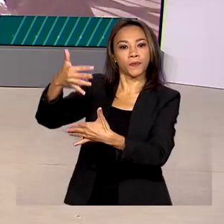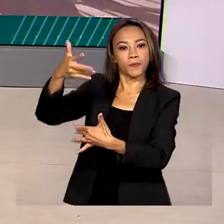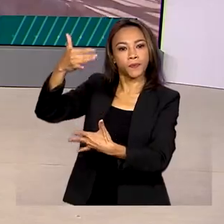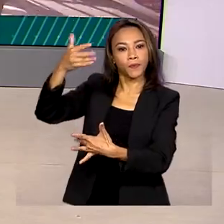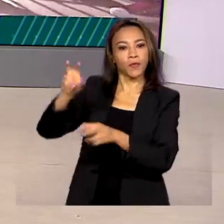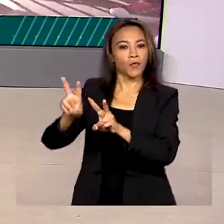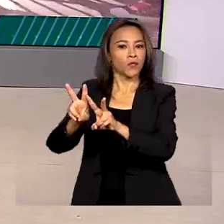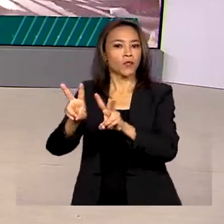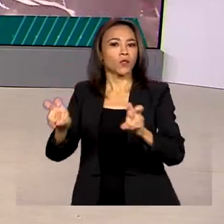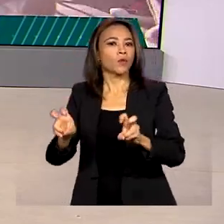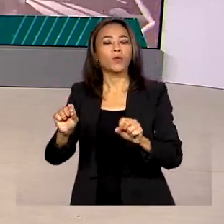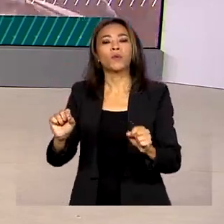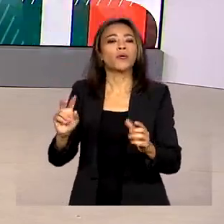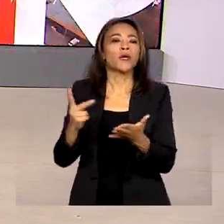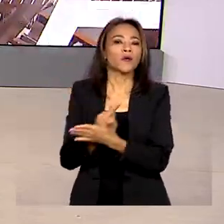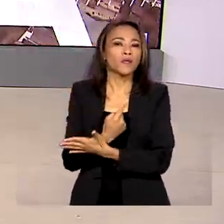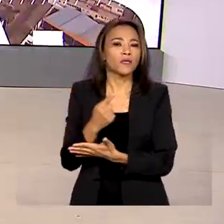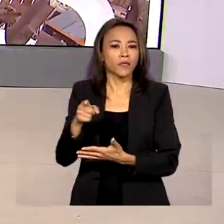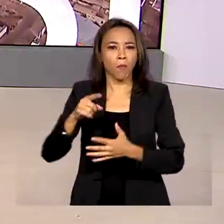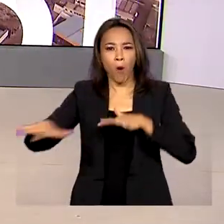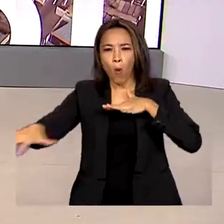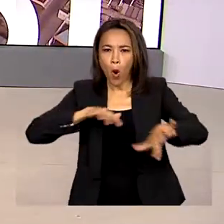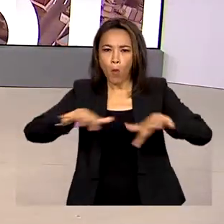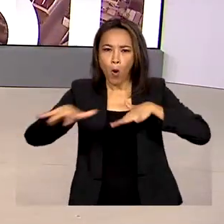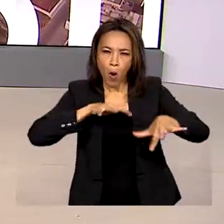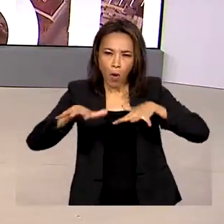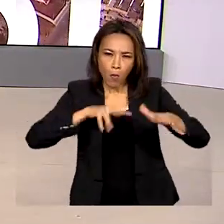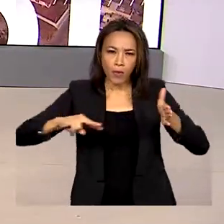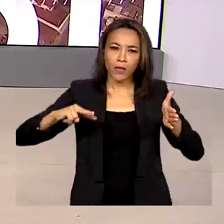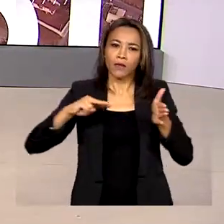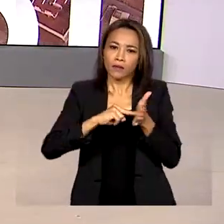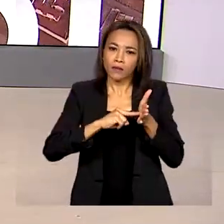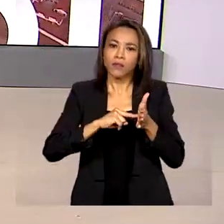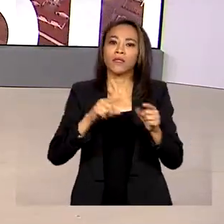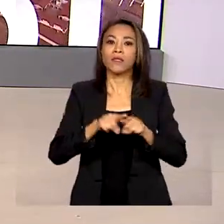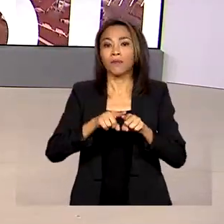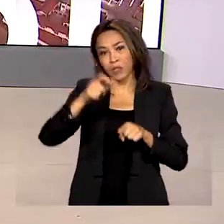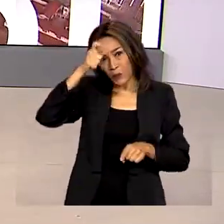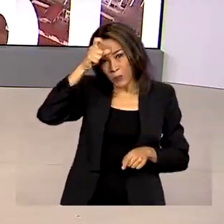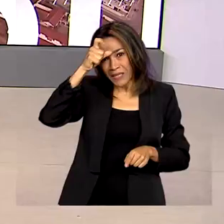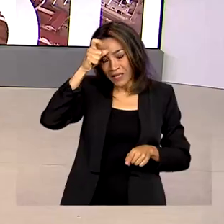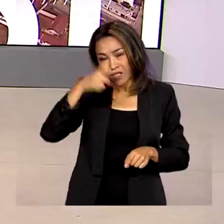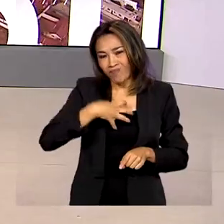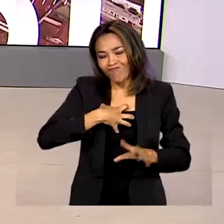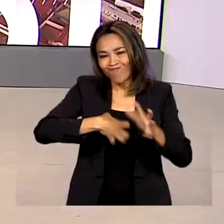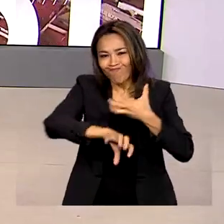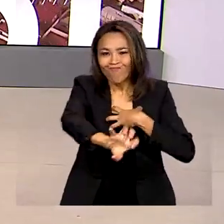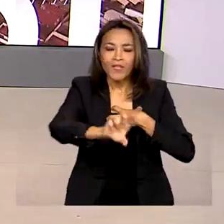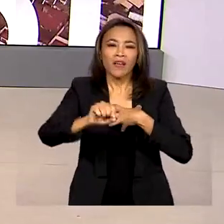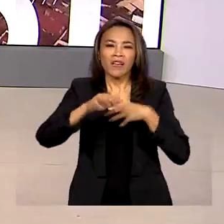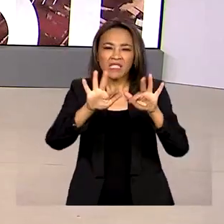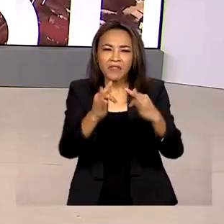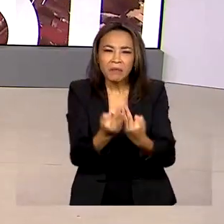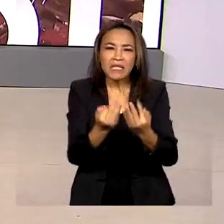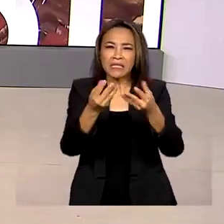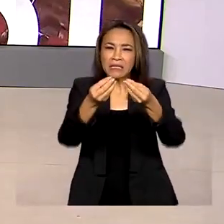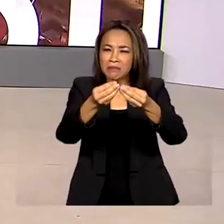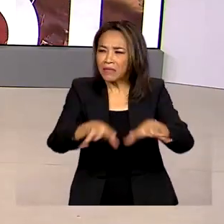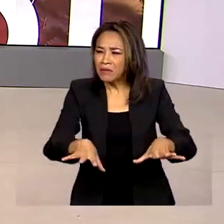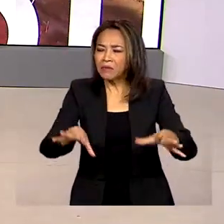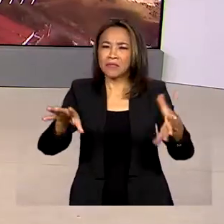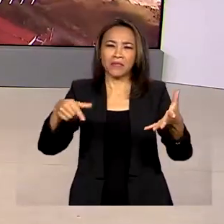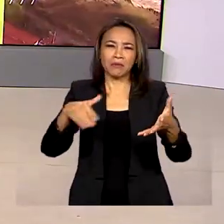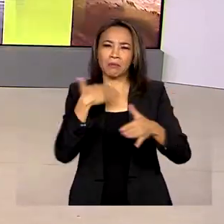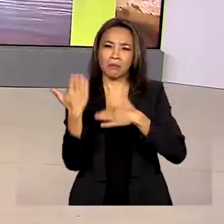grande magnitude na Turquia e Síria. O presidente manifestou solidariedade com as famílias das vítimas e de todos que perderam suas casas na